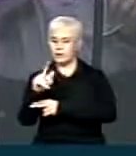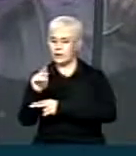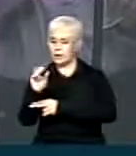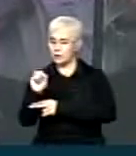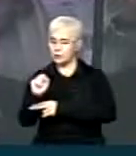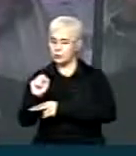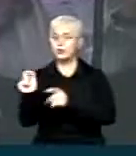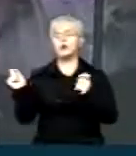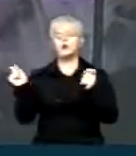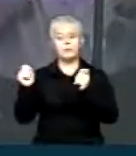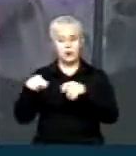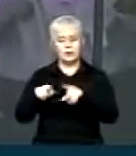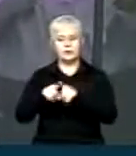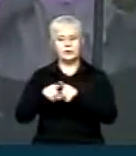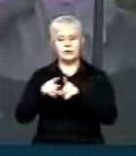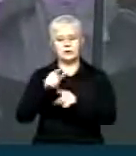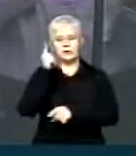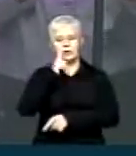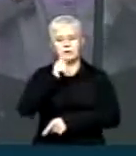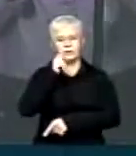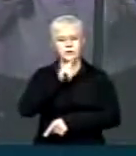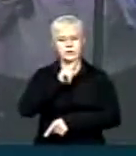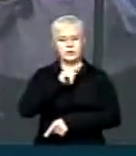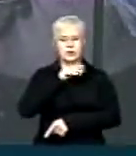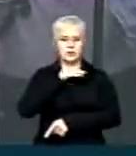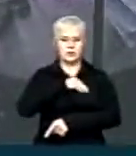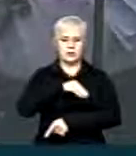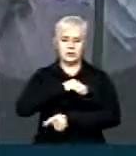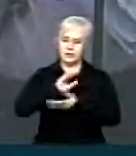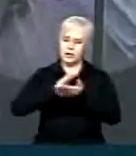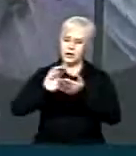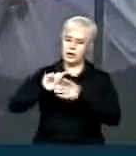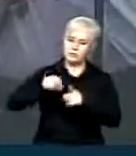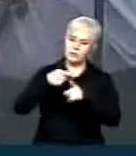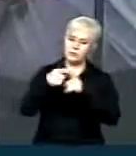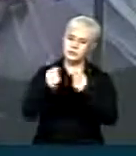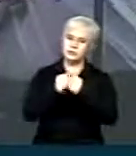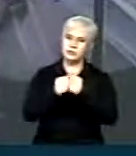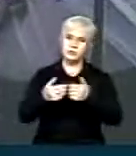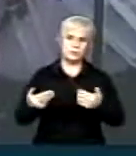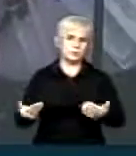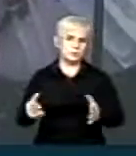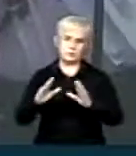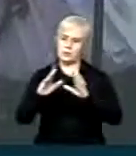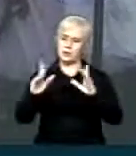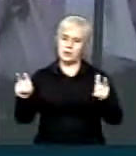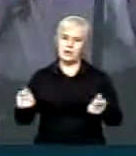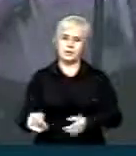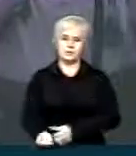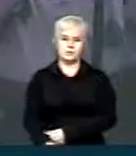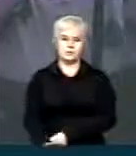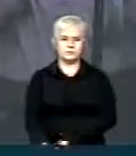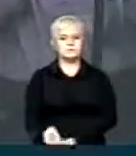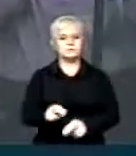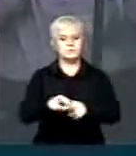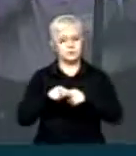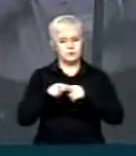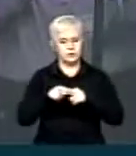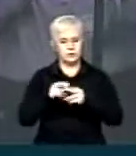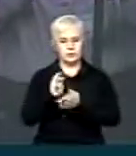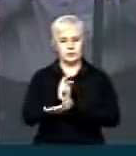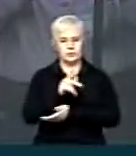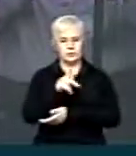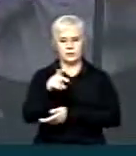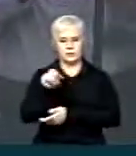Aquele que responde por aquela vara, por aquele ofício que porventura esteja vago, evidente que ele tem que ser remunelado. Por isso a bancada do PPS